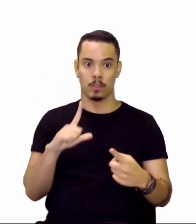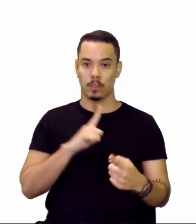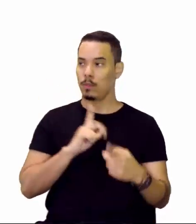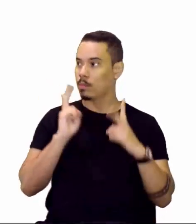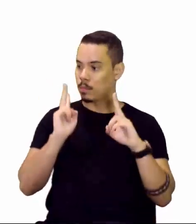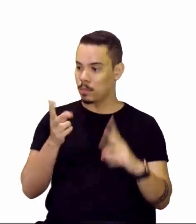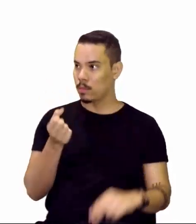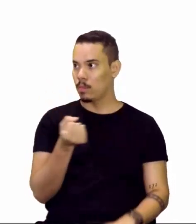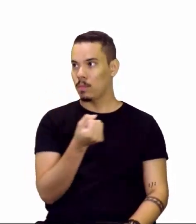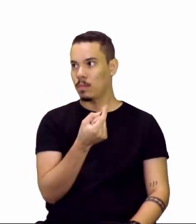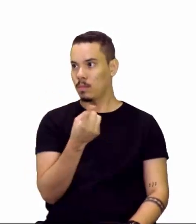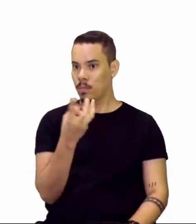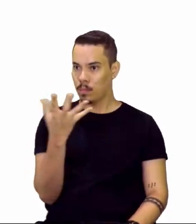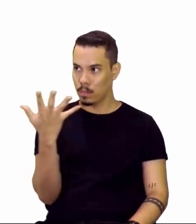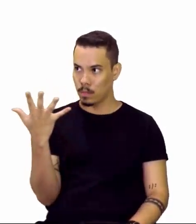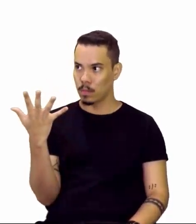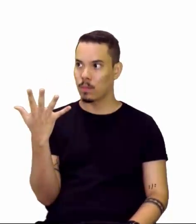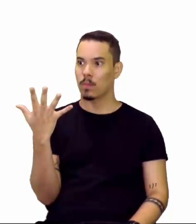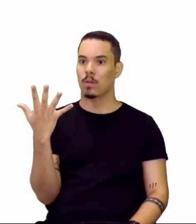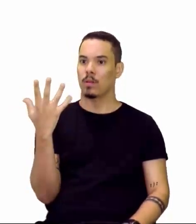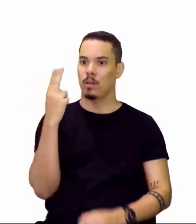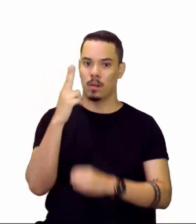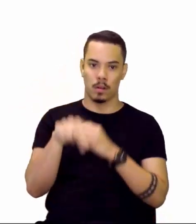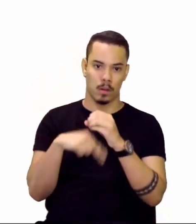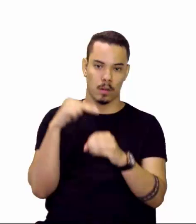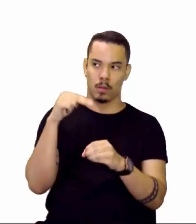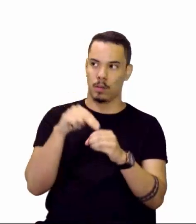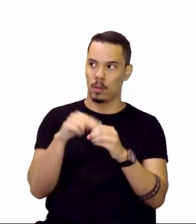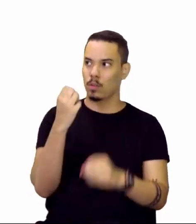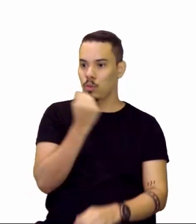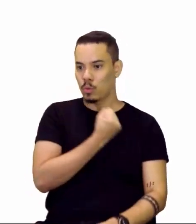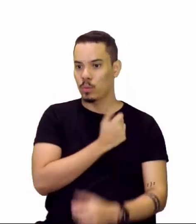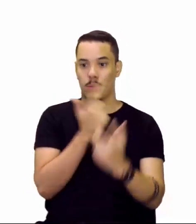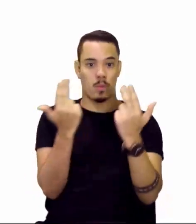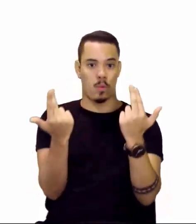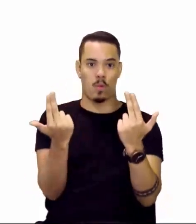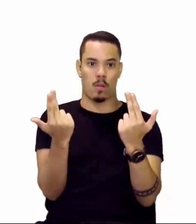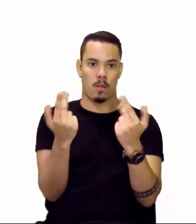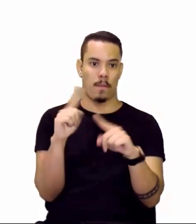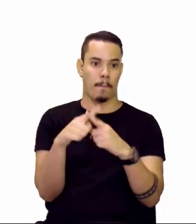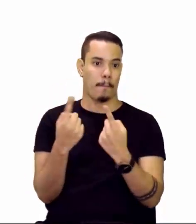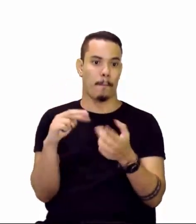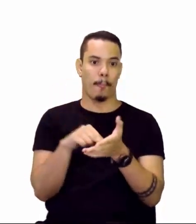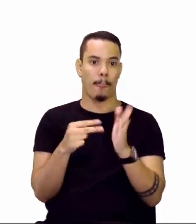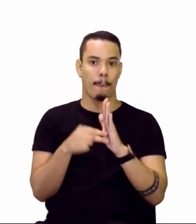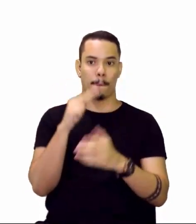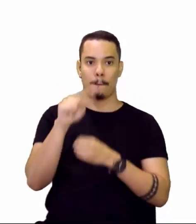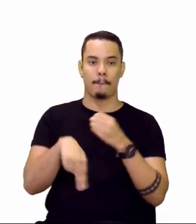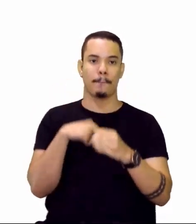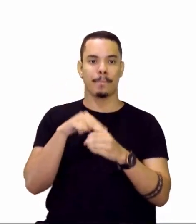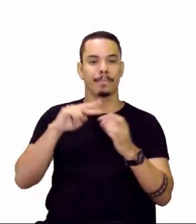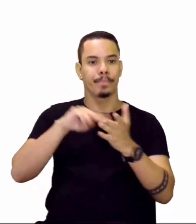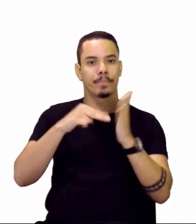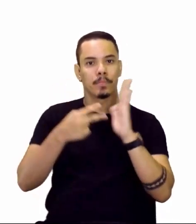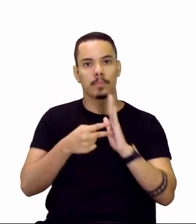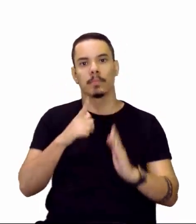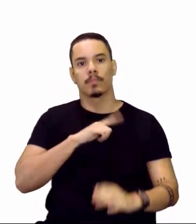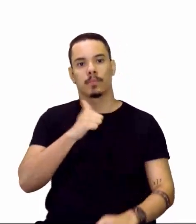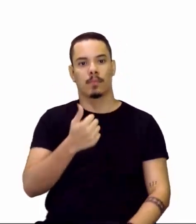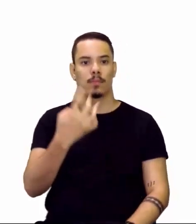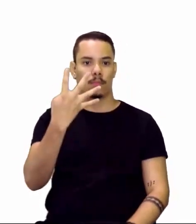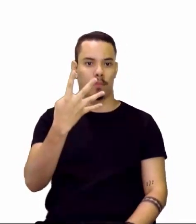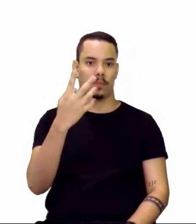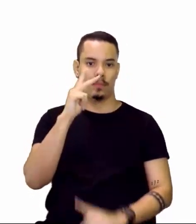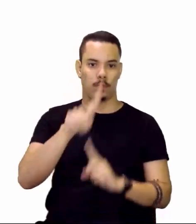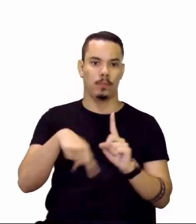quantidade daquele átomo neutro que tinha número atômico igual a 14, se ele é neutro significa que ele tinha 14 prótons